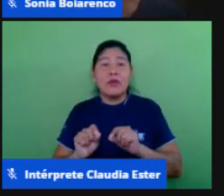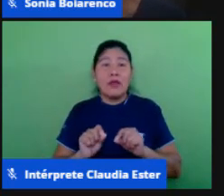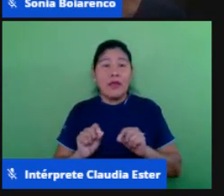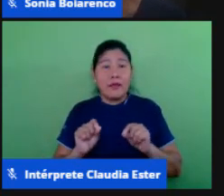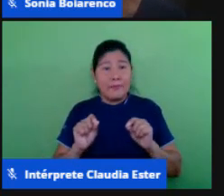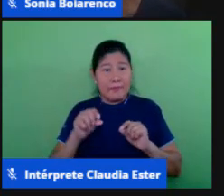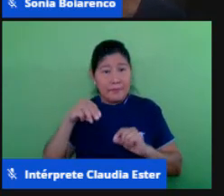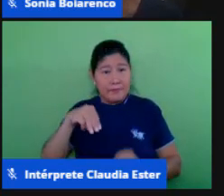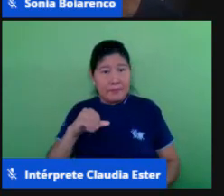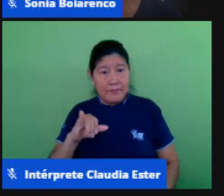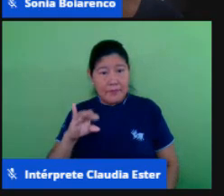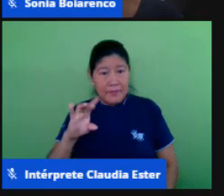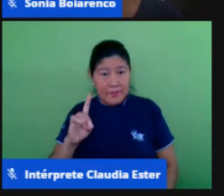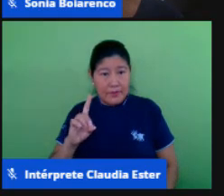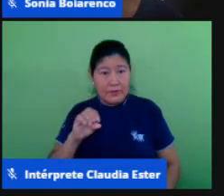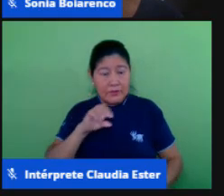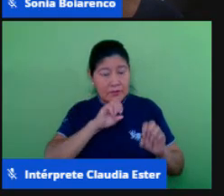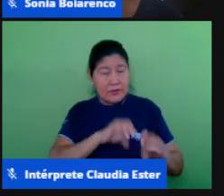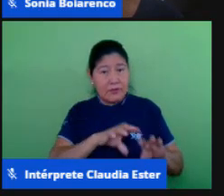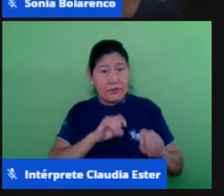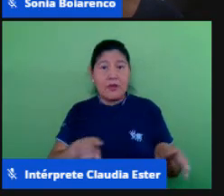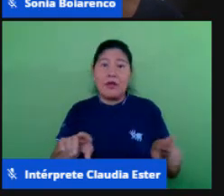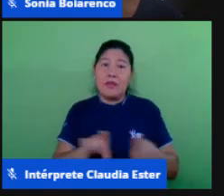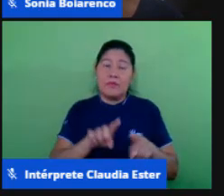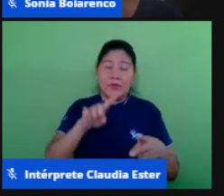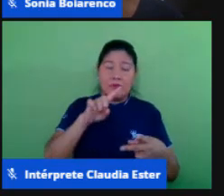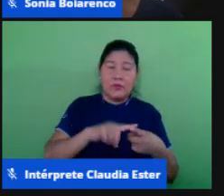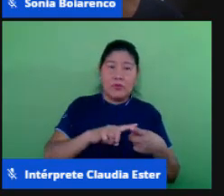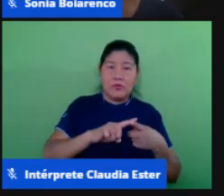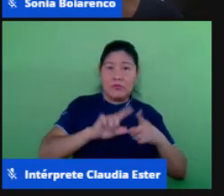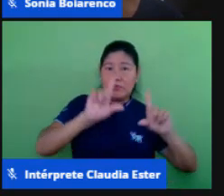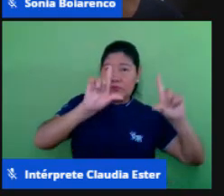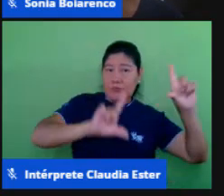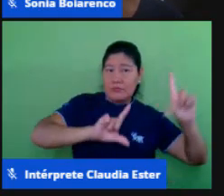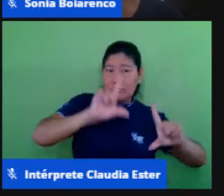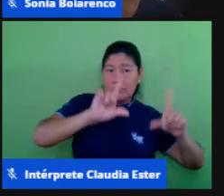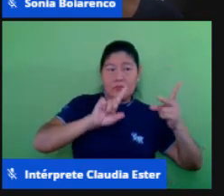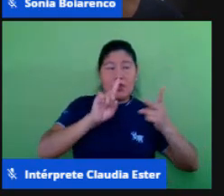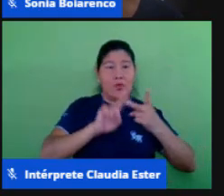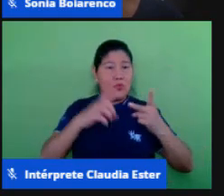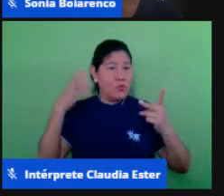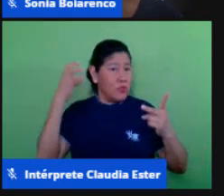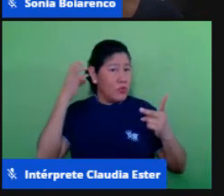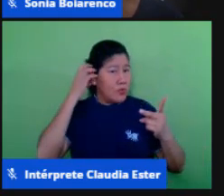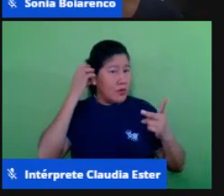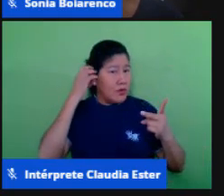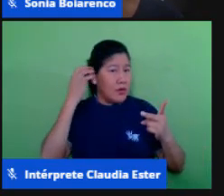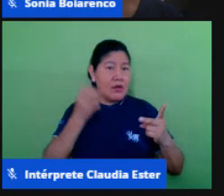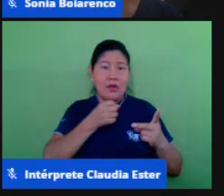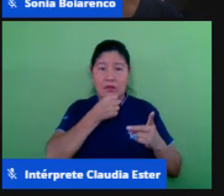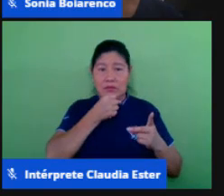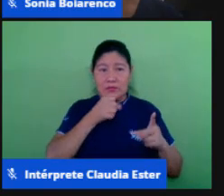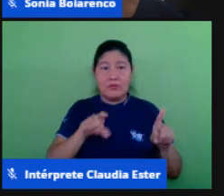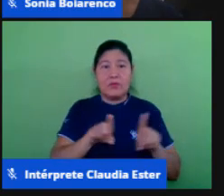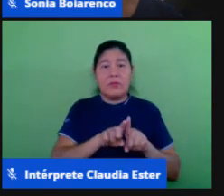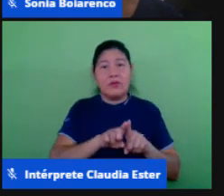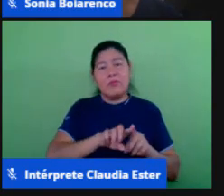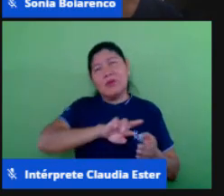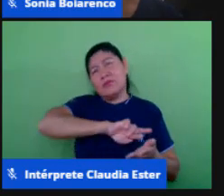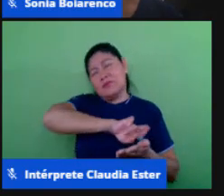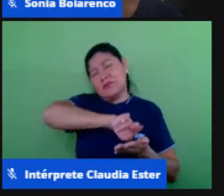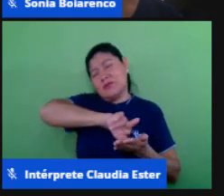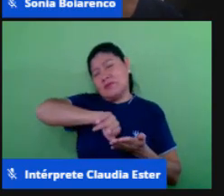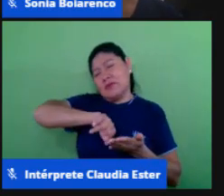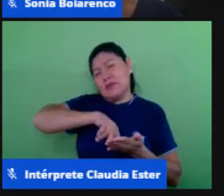REM e Rádio REM né que são os mais conhecidos mas aí tem outras mídias educação